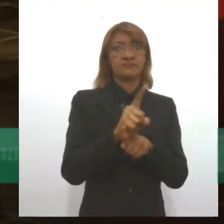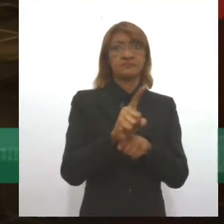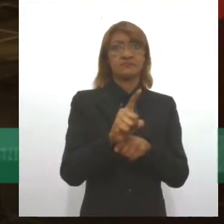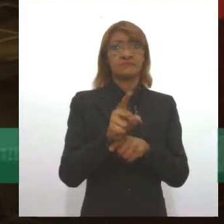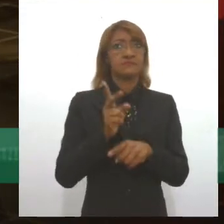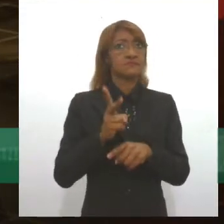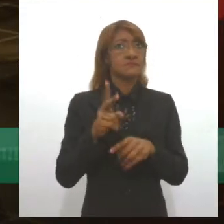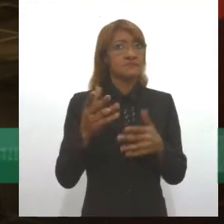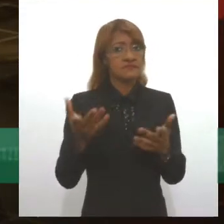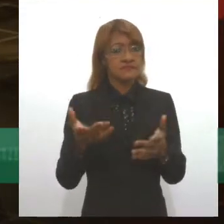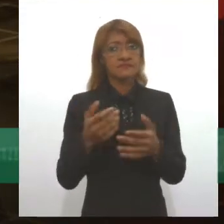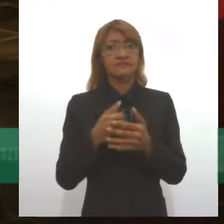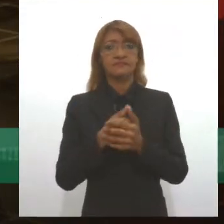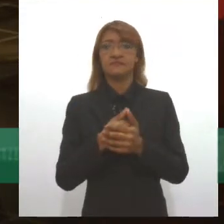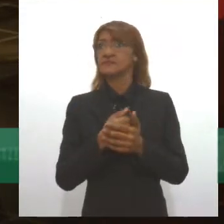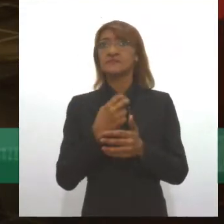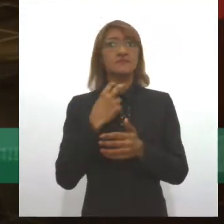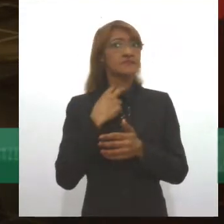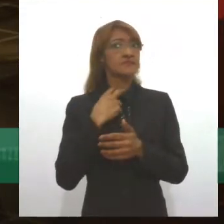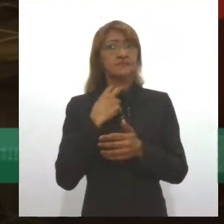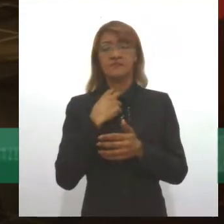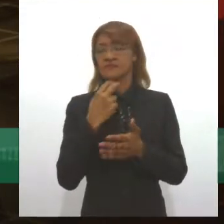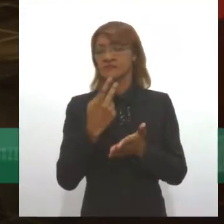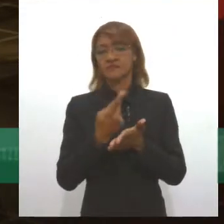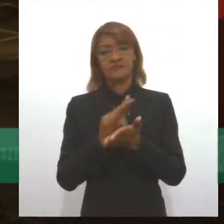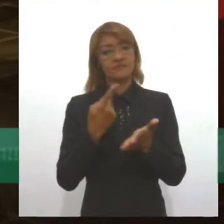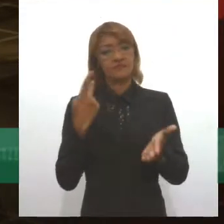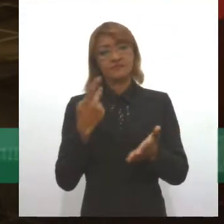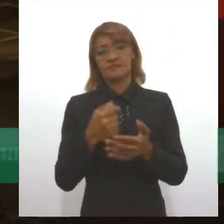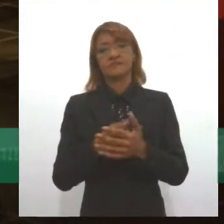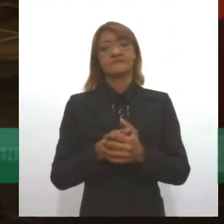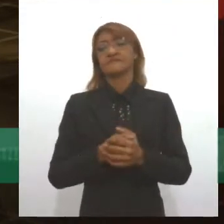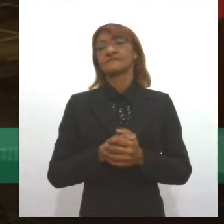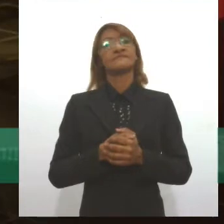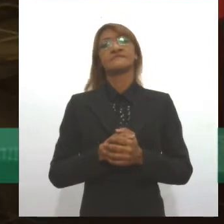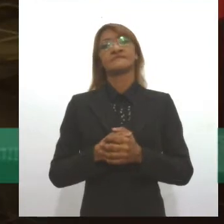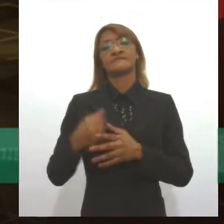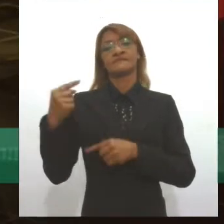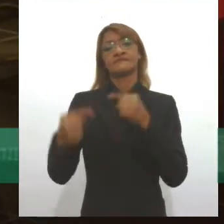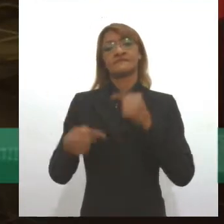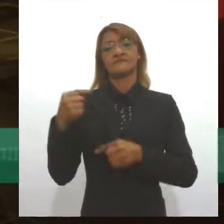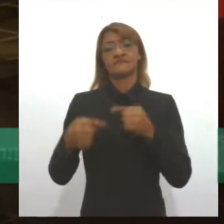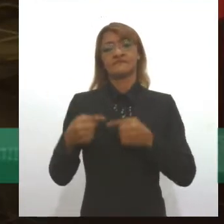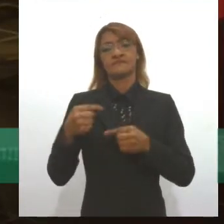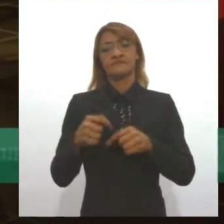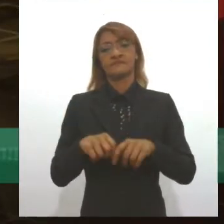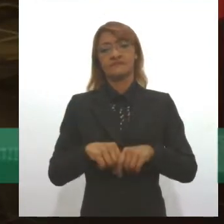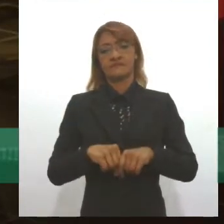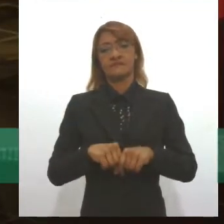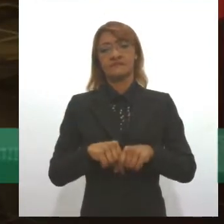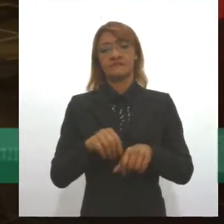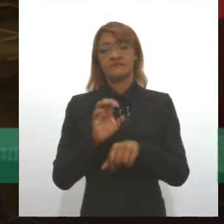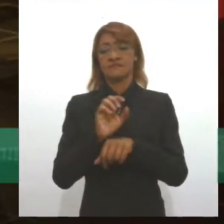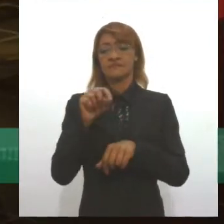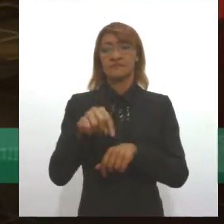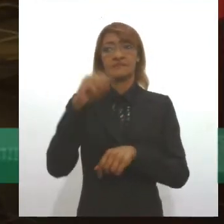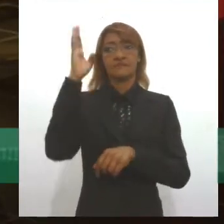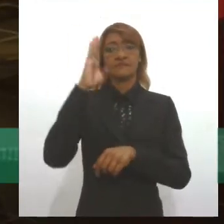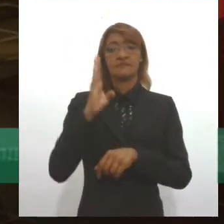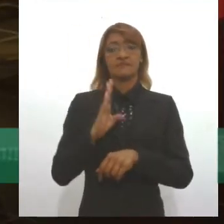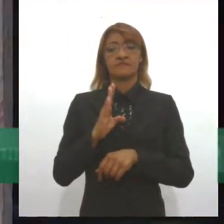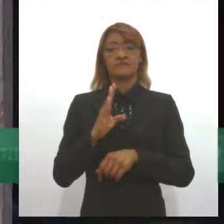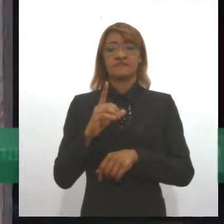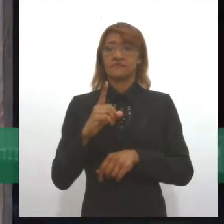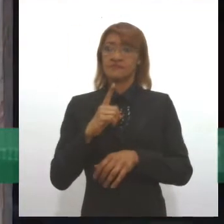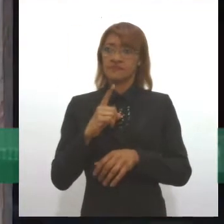Essa não pode ser a política pública que o Estado brasileiro devota